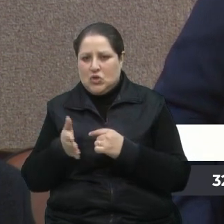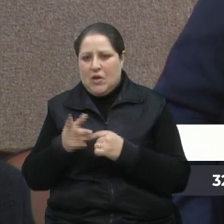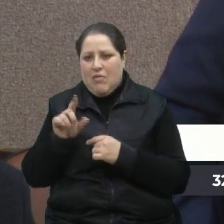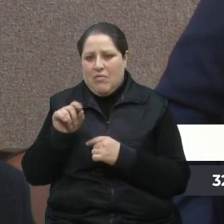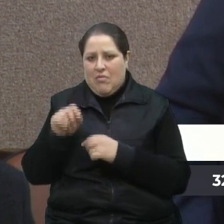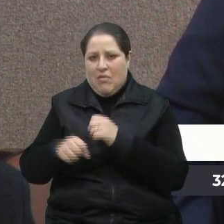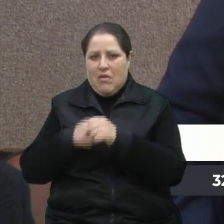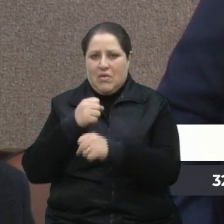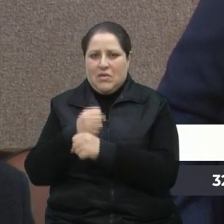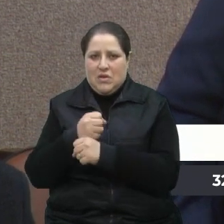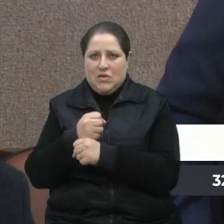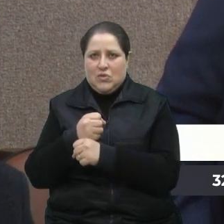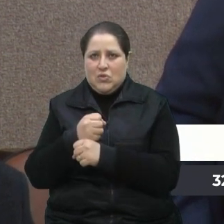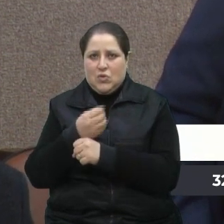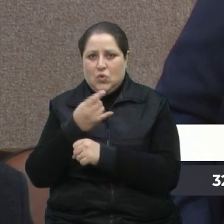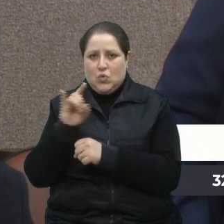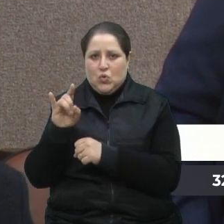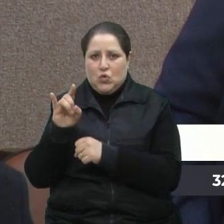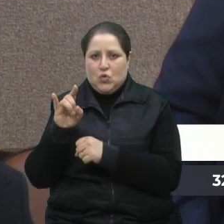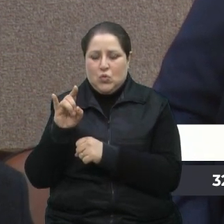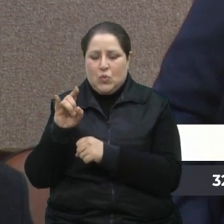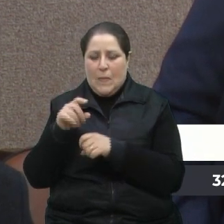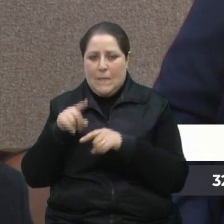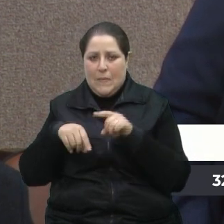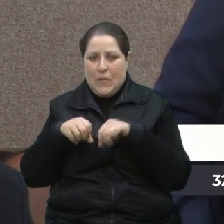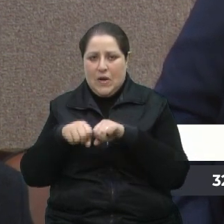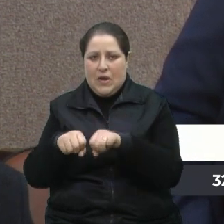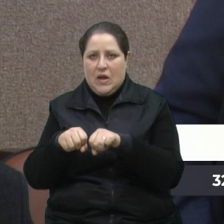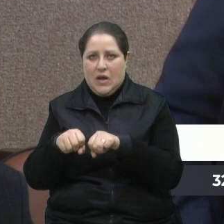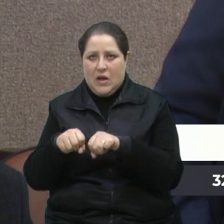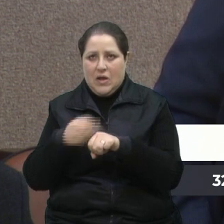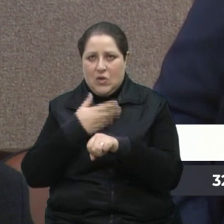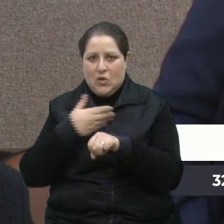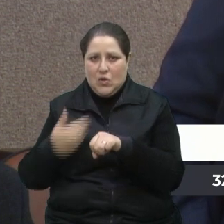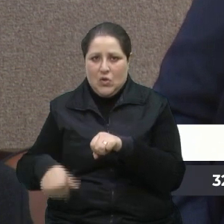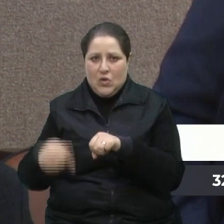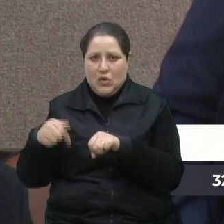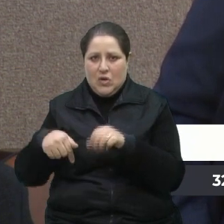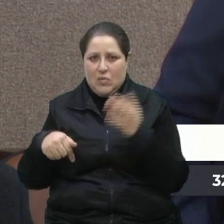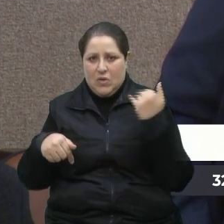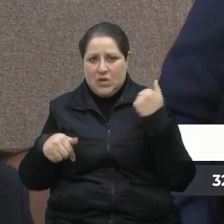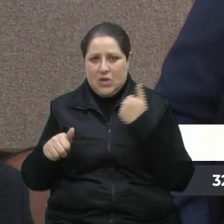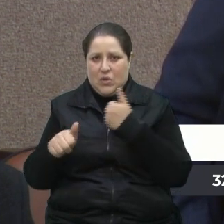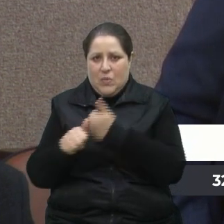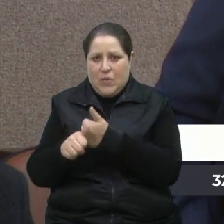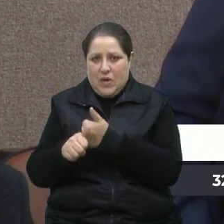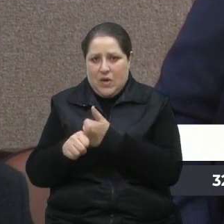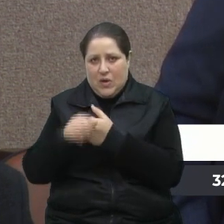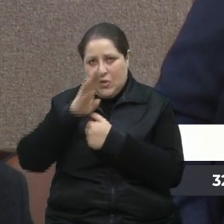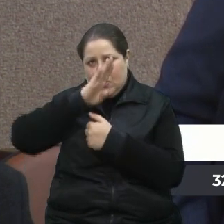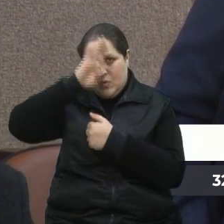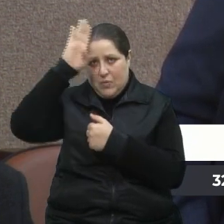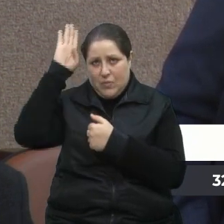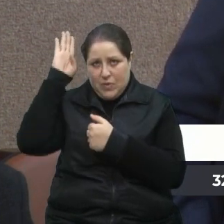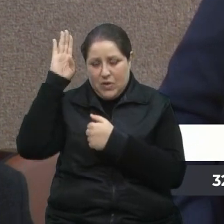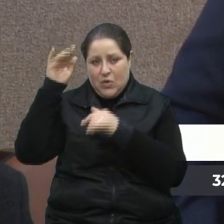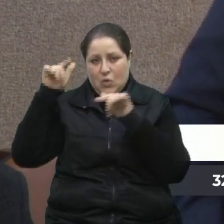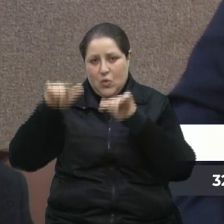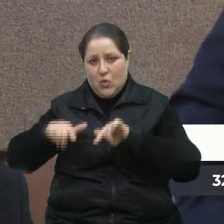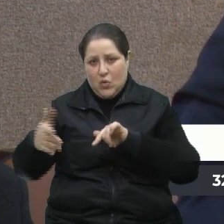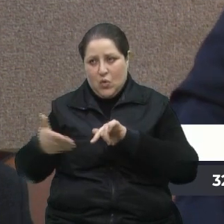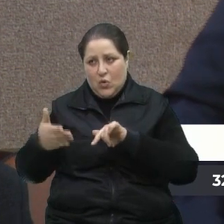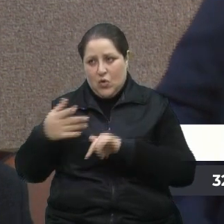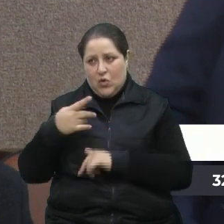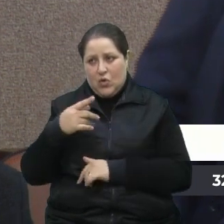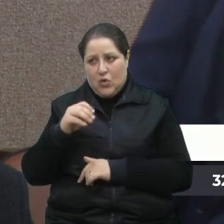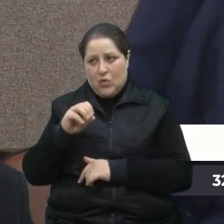que o último mercado público de Caxias do Sul foi ali perto dos bombeiros, onde tem no postão hoje. Eu